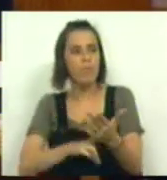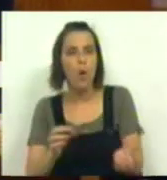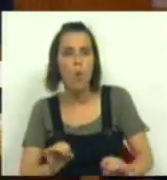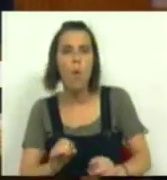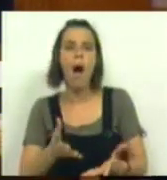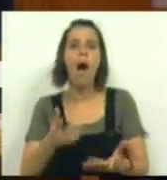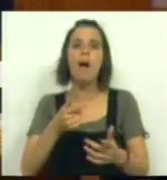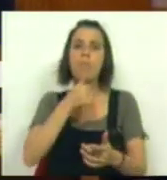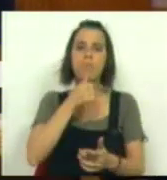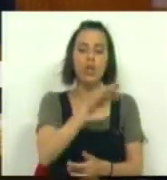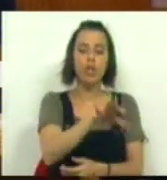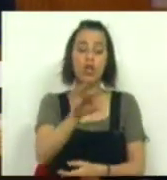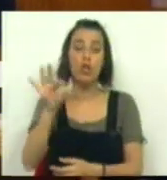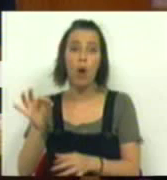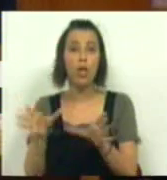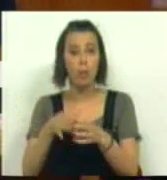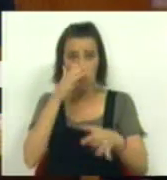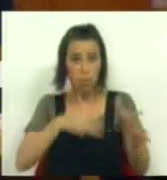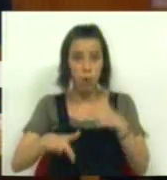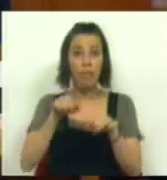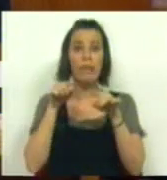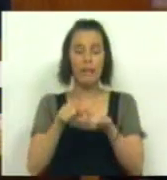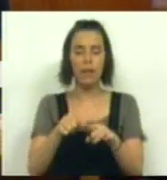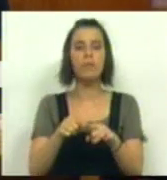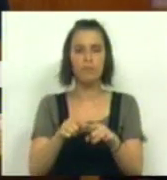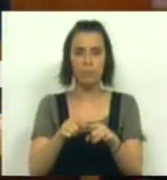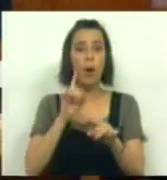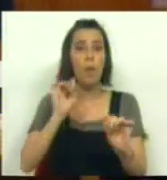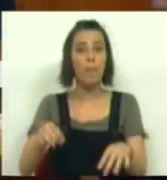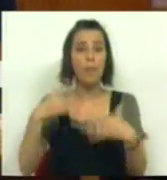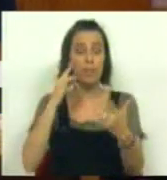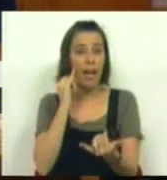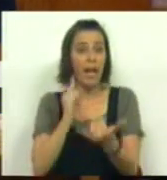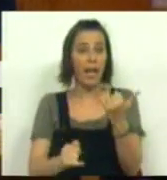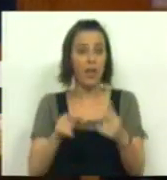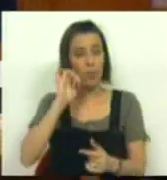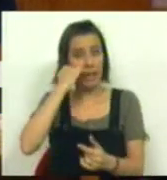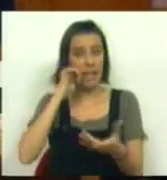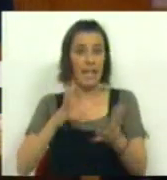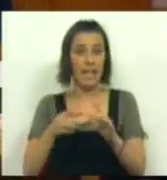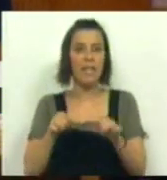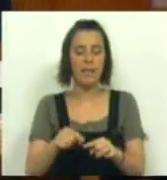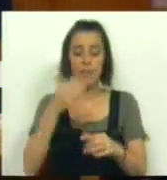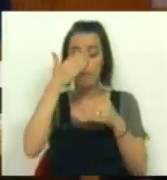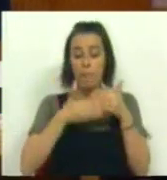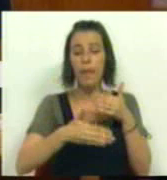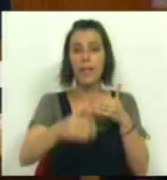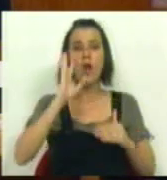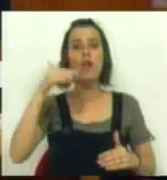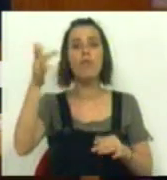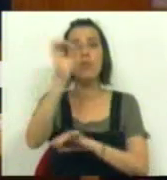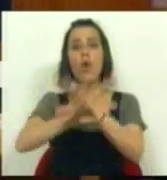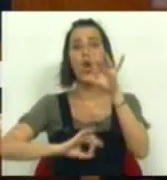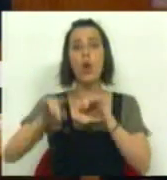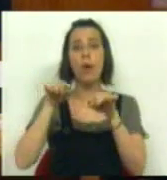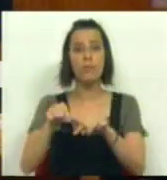de determinar as escolhas dos povos, esse, sim, é o principal risco desta crise. Por estes dias, o futuro da